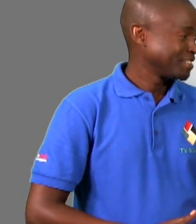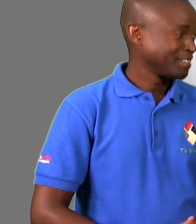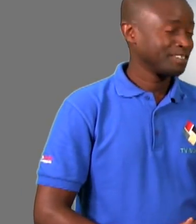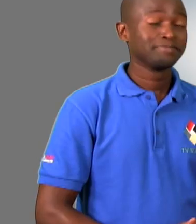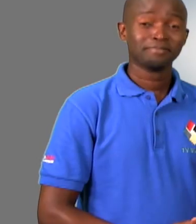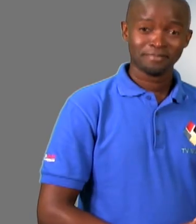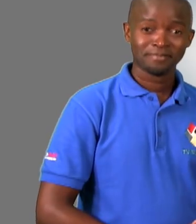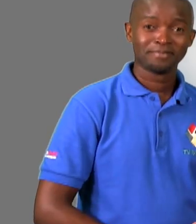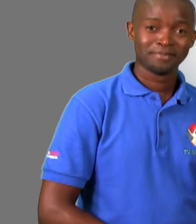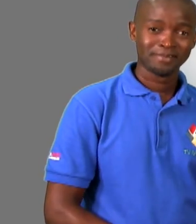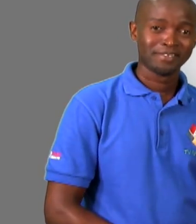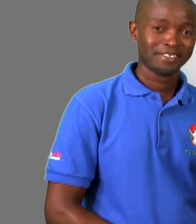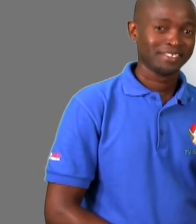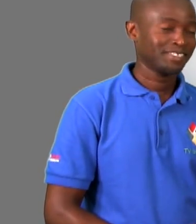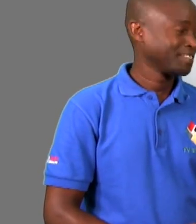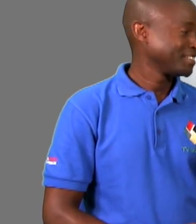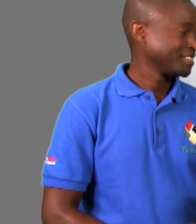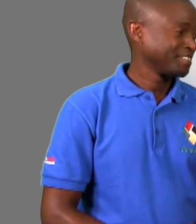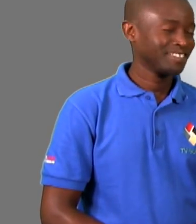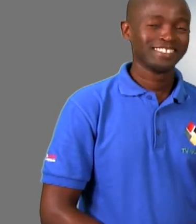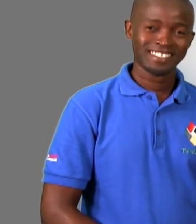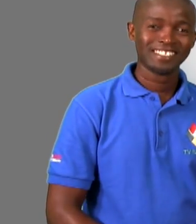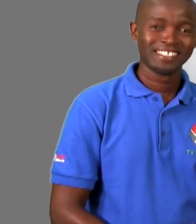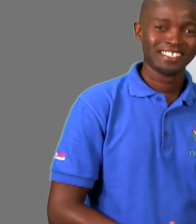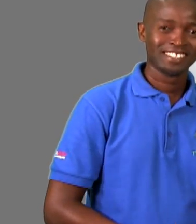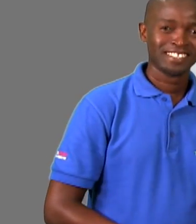minutos. Então, veja os destaques.